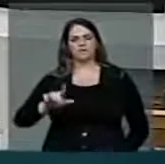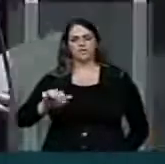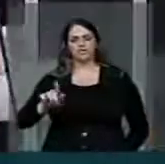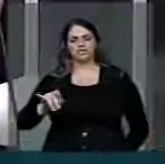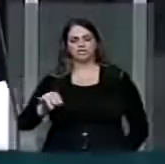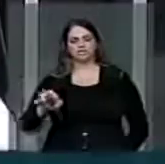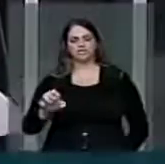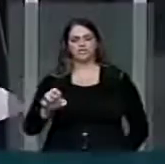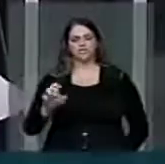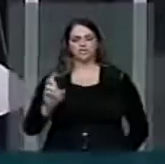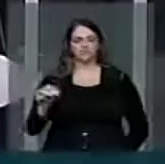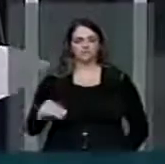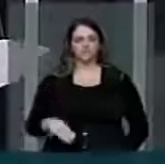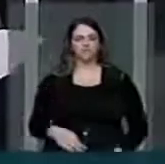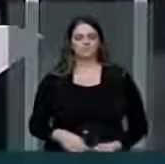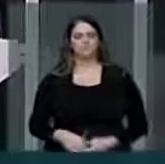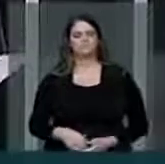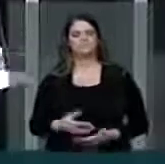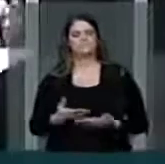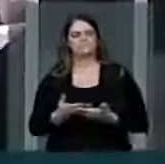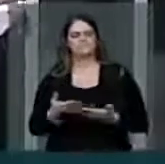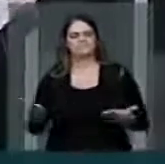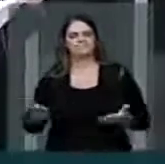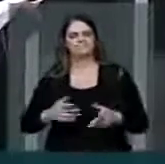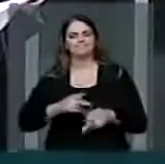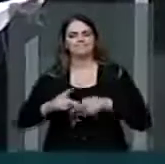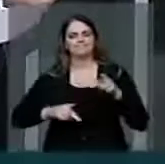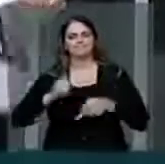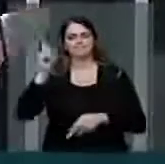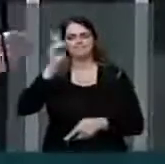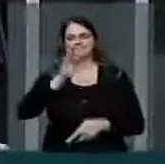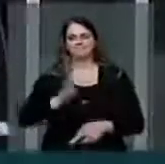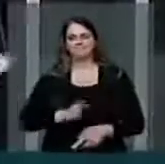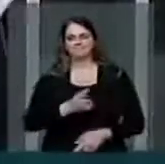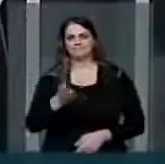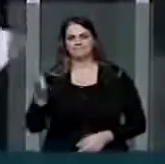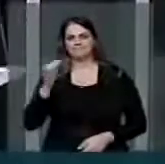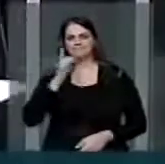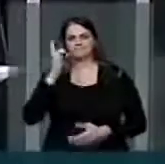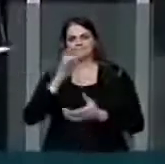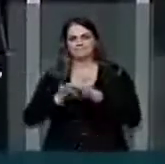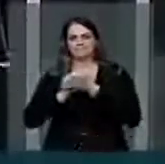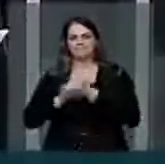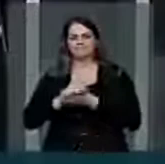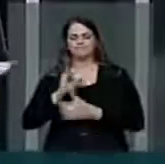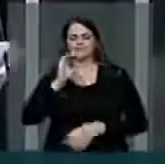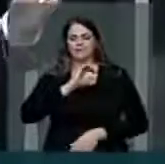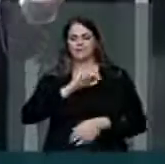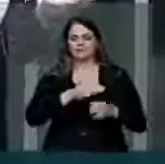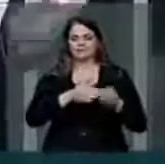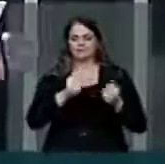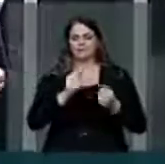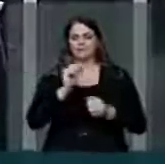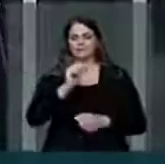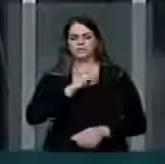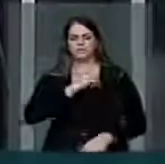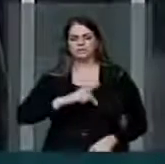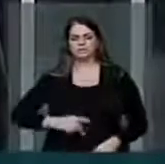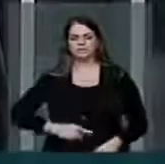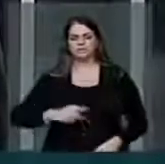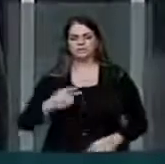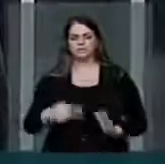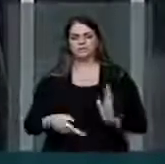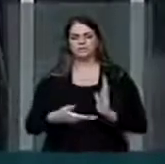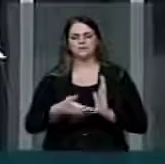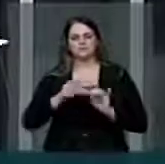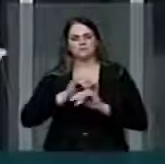presidente, senhoras e senhores deputados, povo brasileiro, eu inicialmente já quero solicitar à presidência que mande publicar nosso